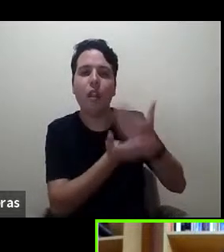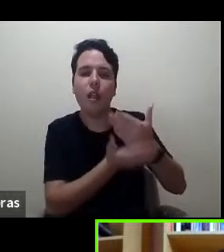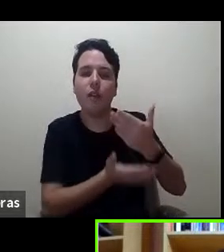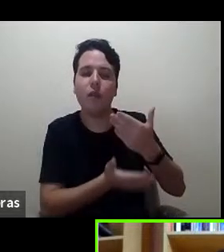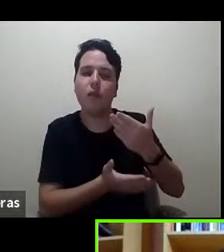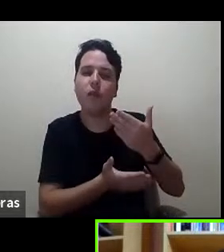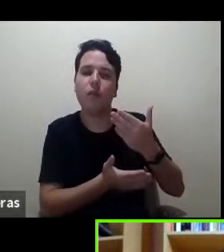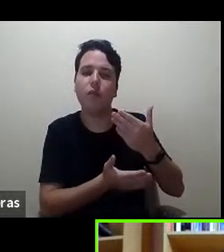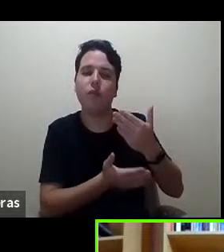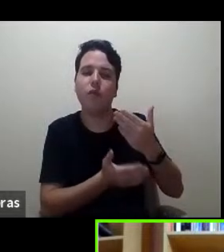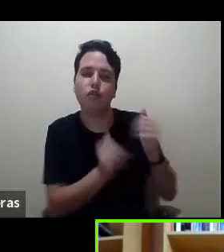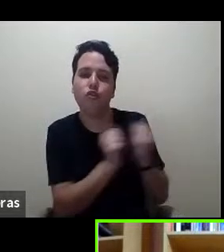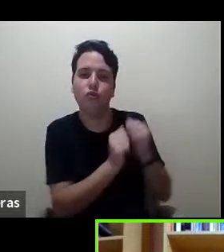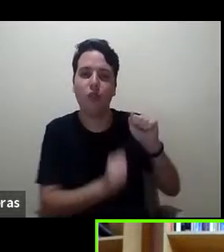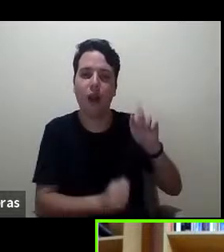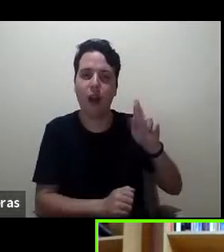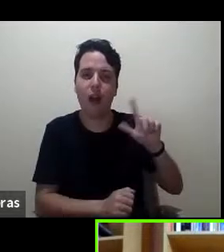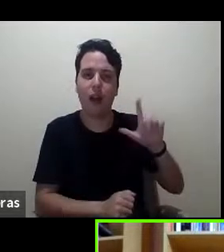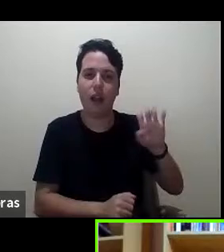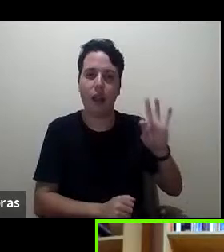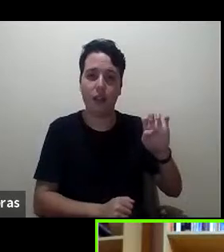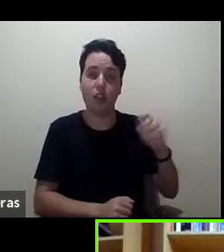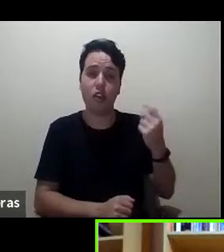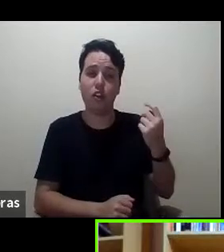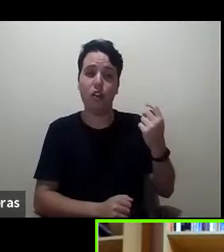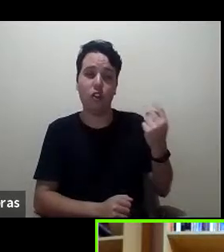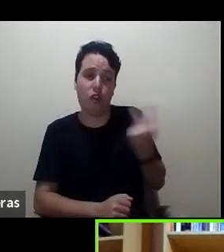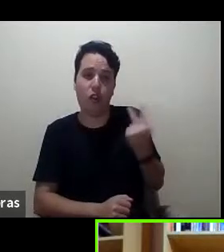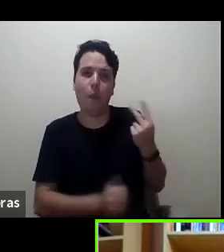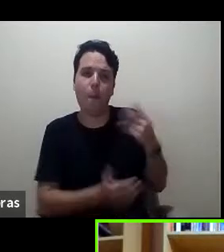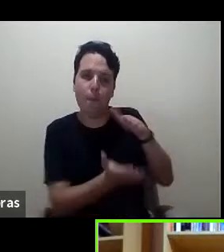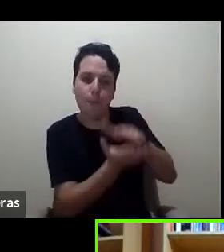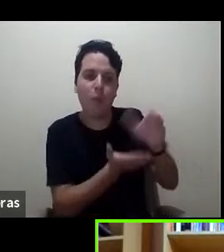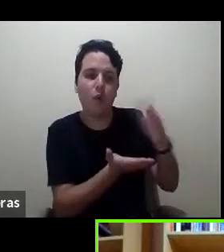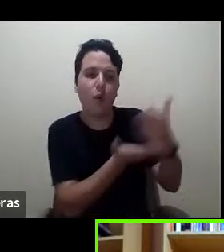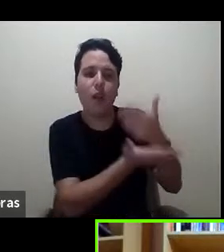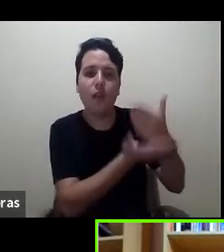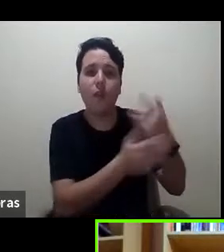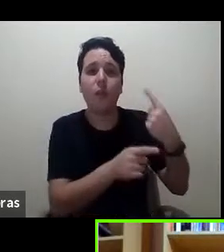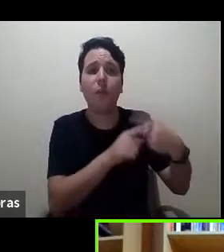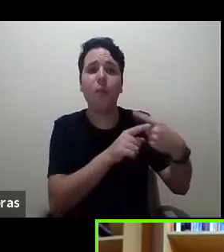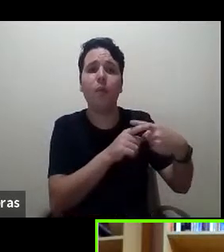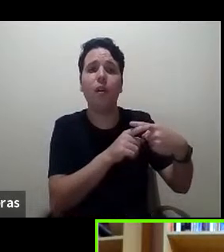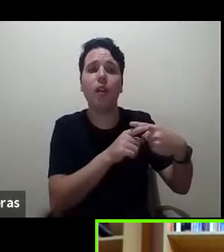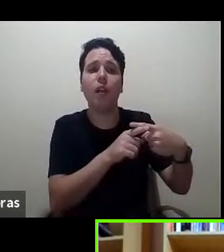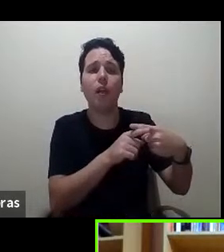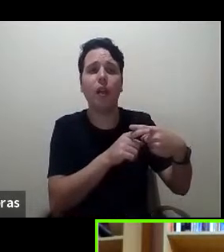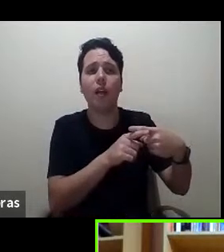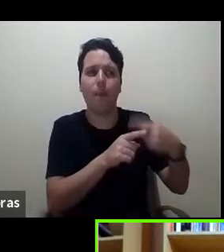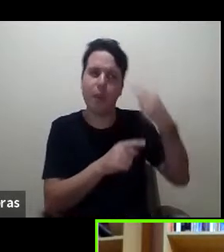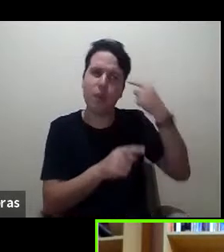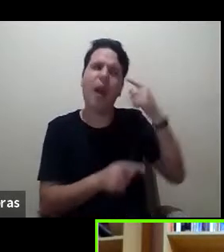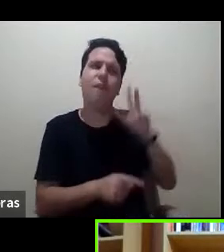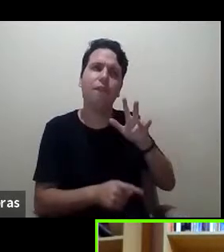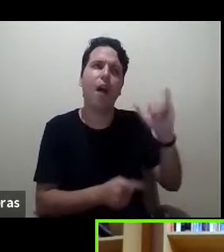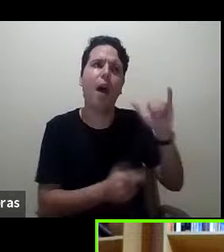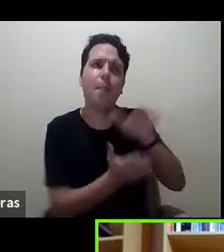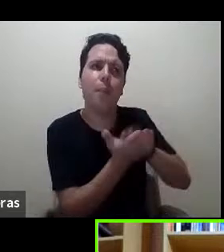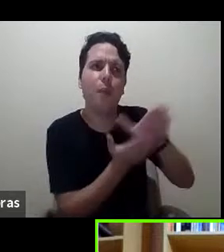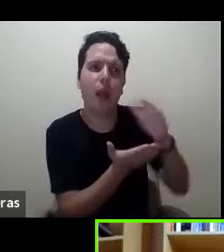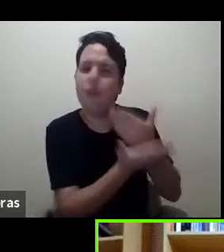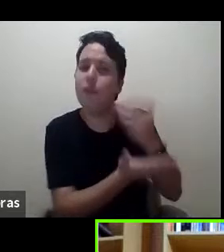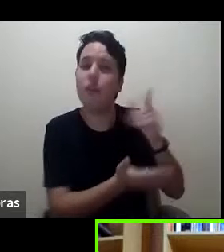planejou publicar o livro, porque o texto ficou maior do que o que cabia numa revista. Então, nós trabalhamos